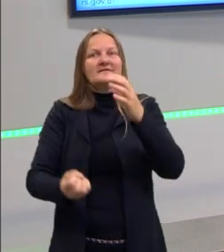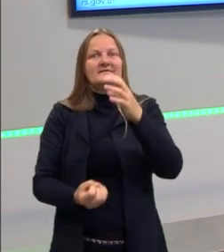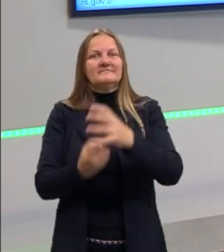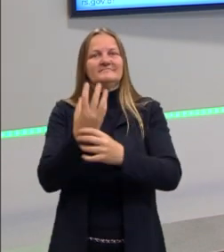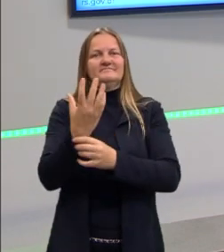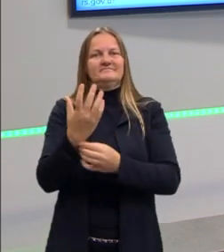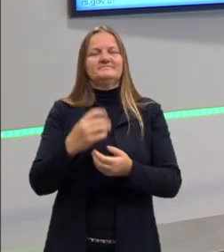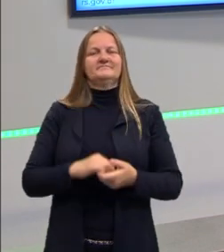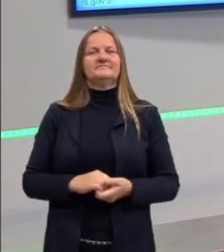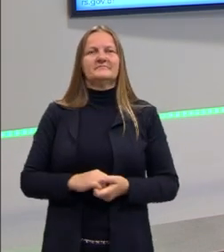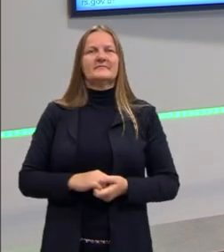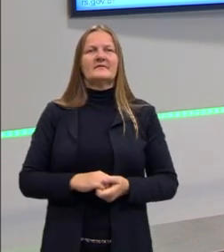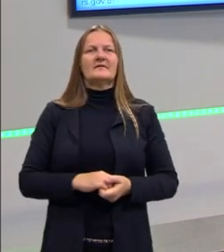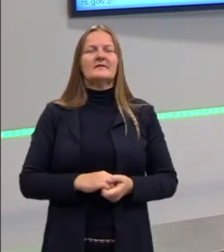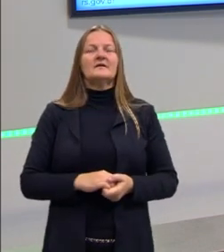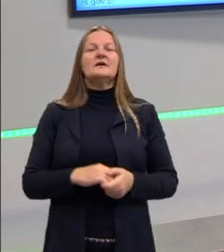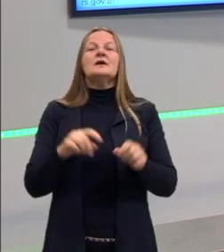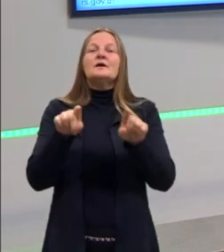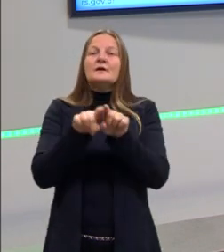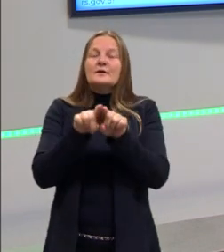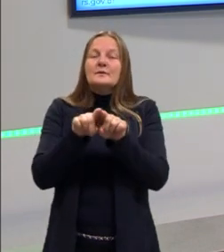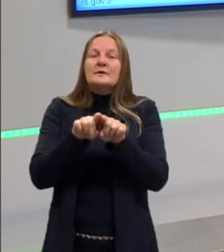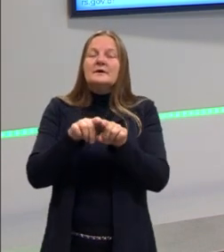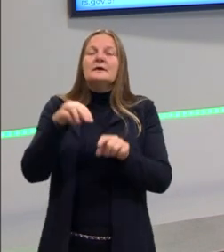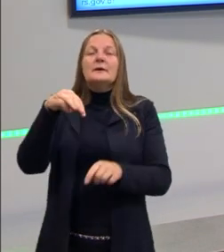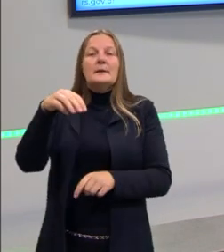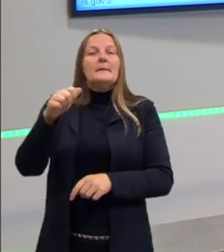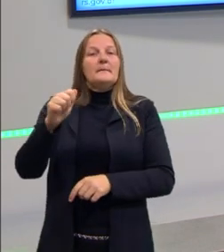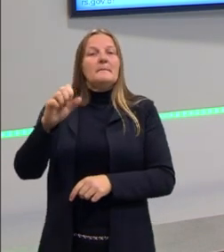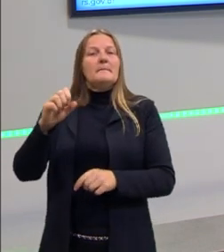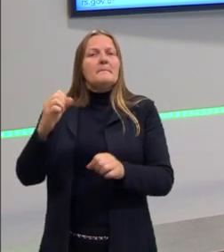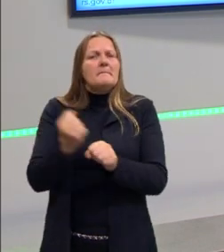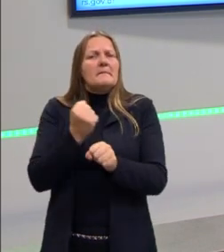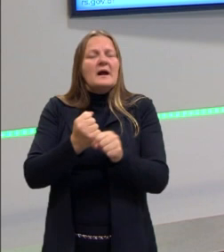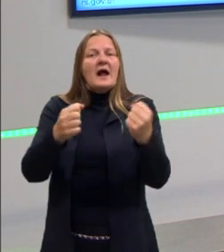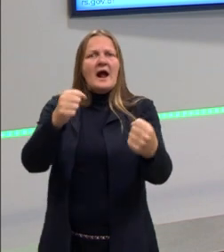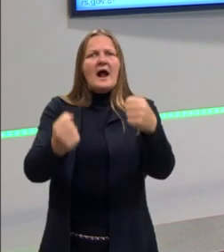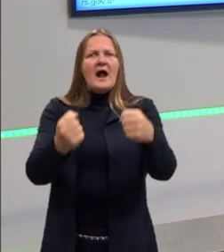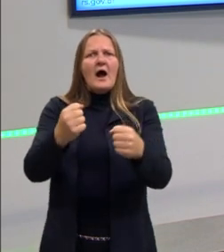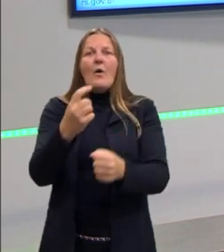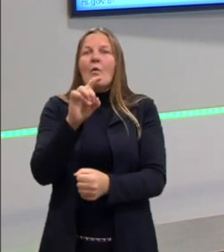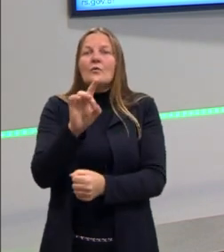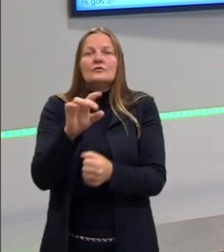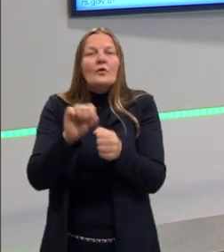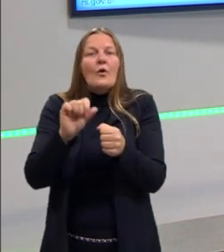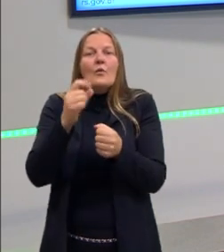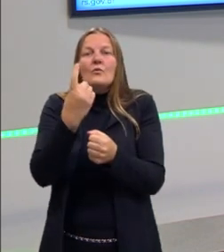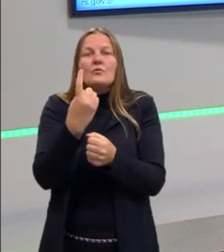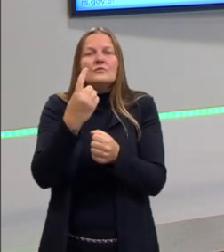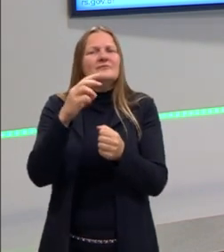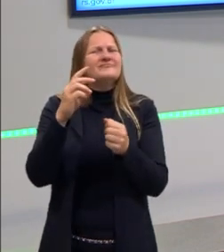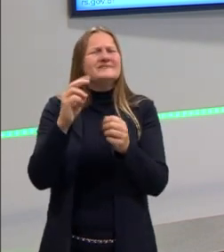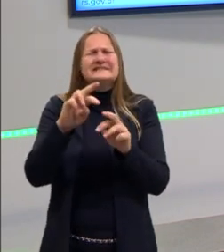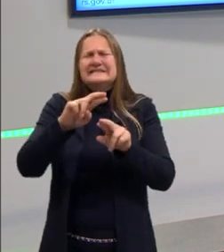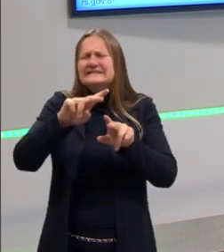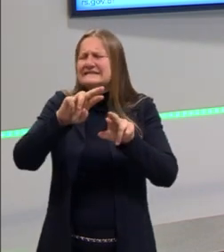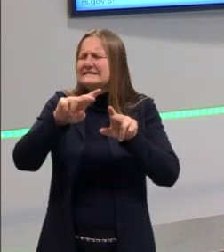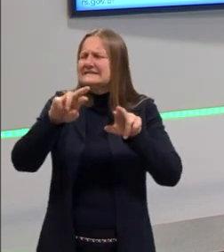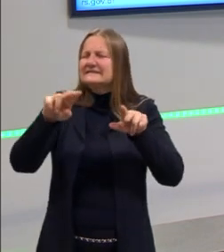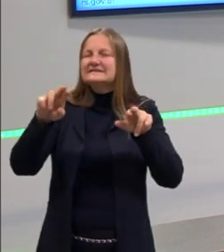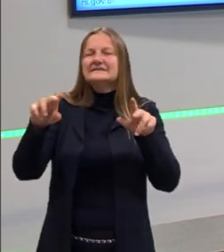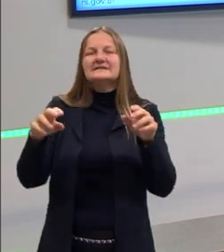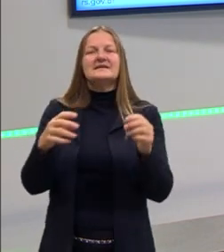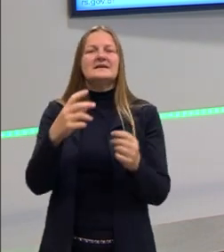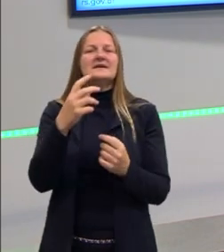principalmente, tá? E a produção em massa, né? Dos carros, principalmente, né? Olha aqui, ó, vários carros, né? Todos